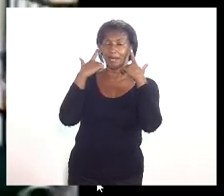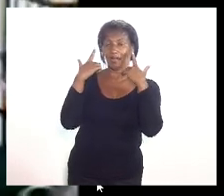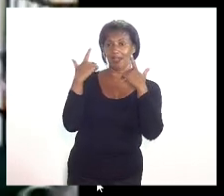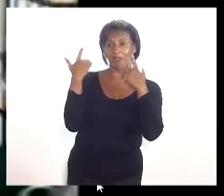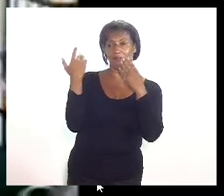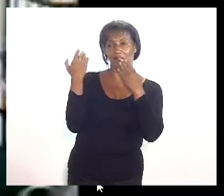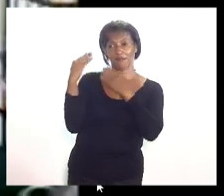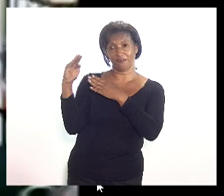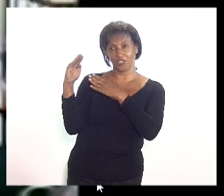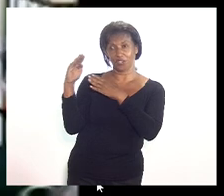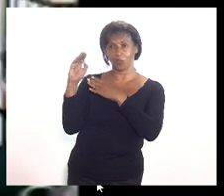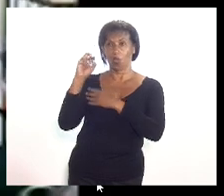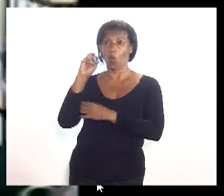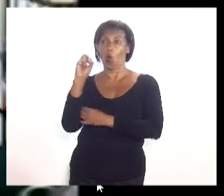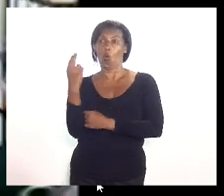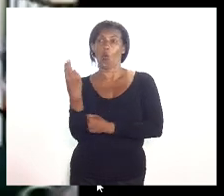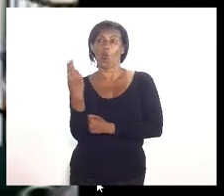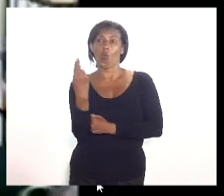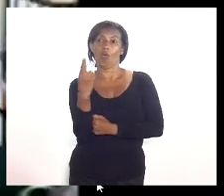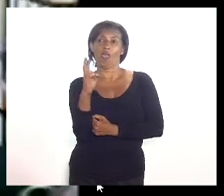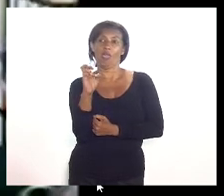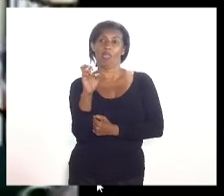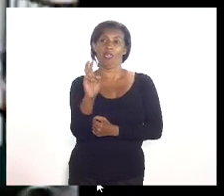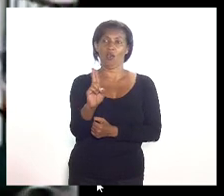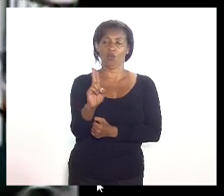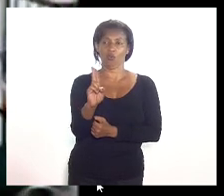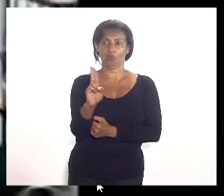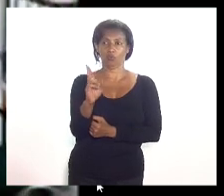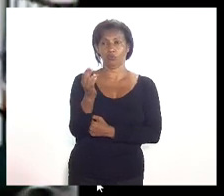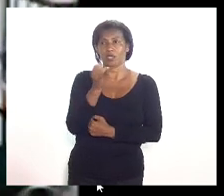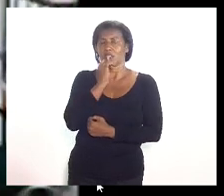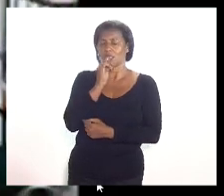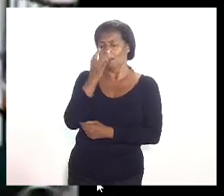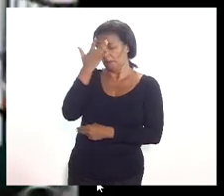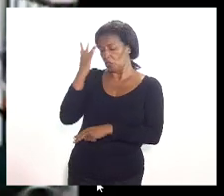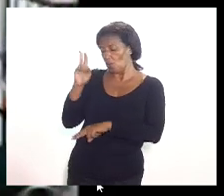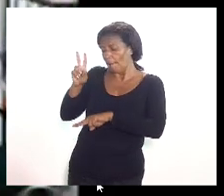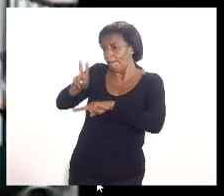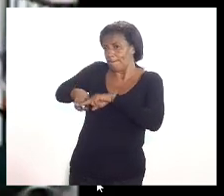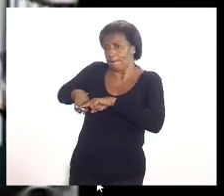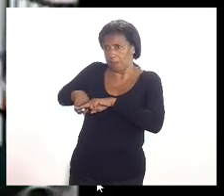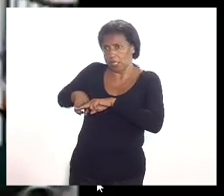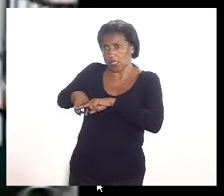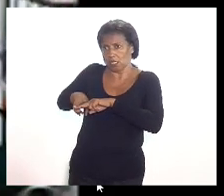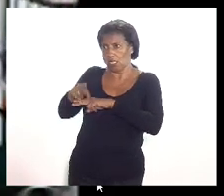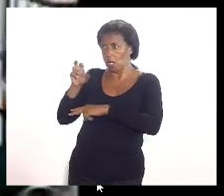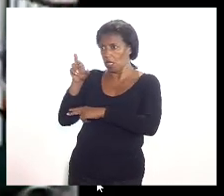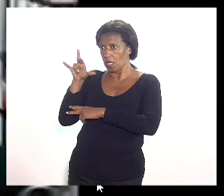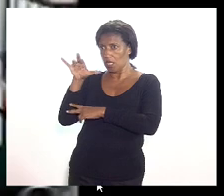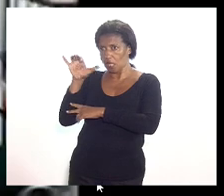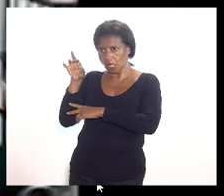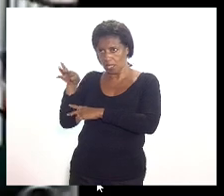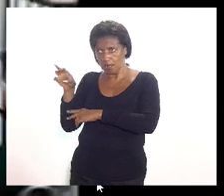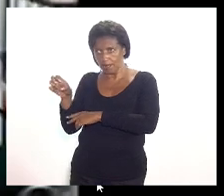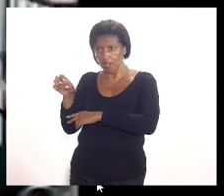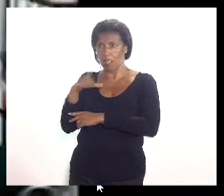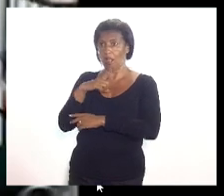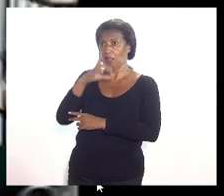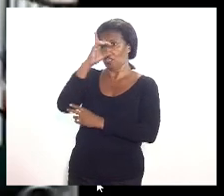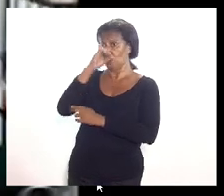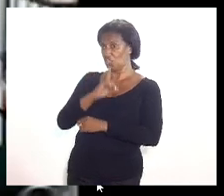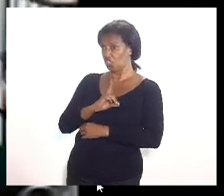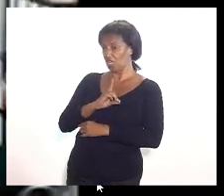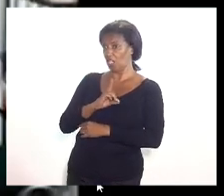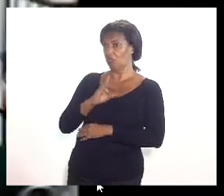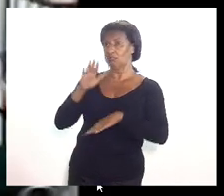réu. Então, uma pessoa que seja presa para cometer um crime, ela tem direito a defensor público independente da sua